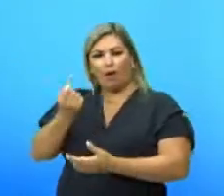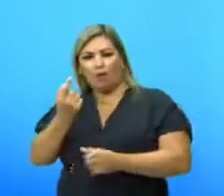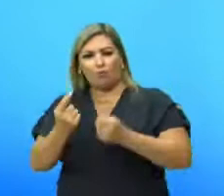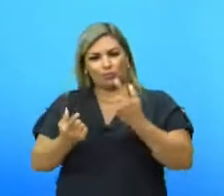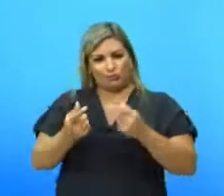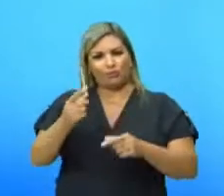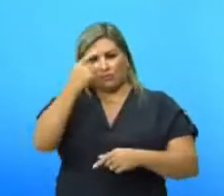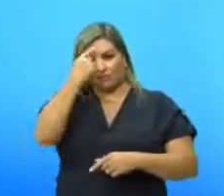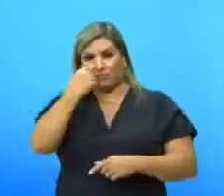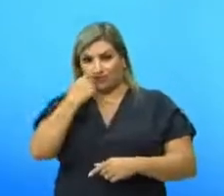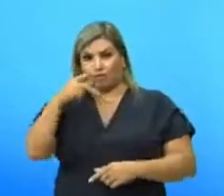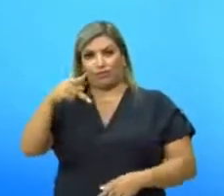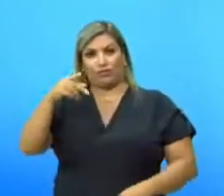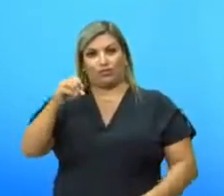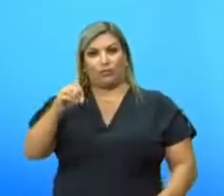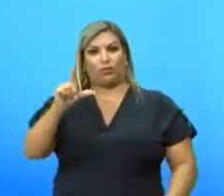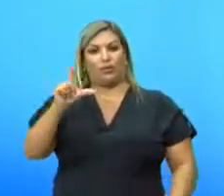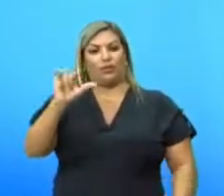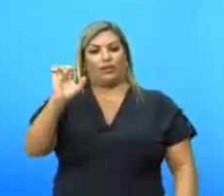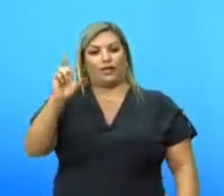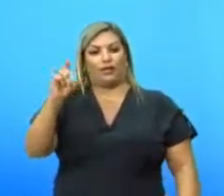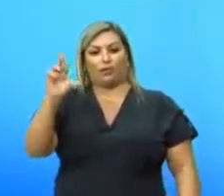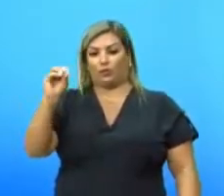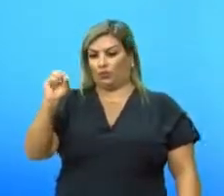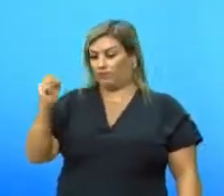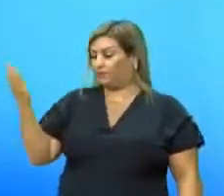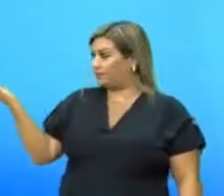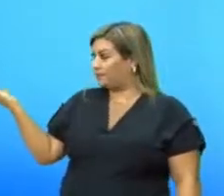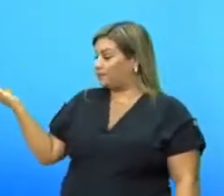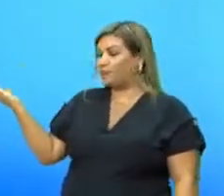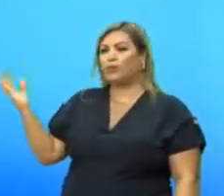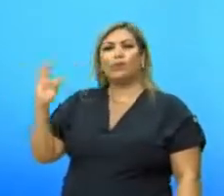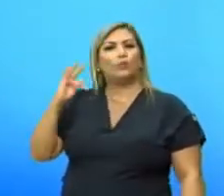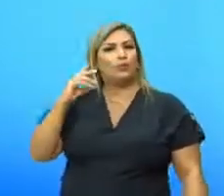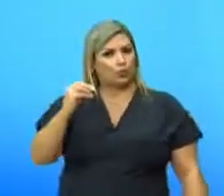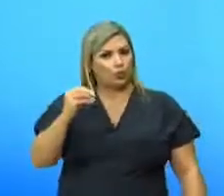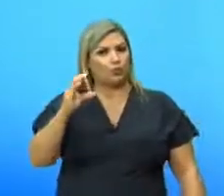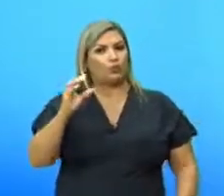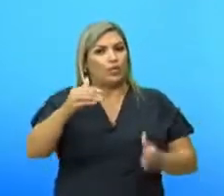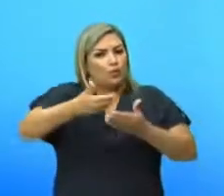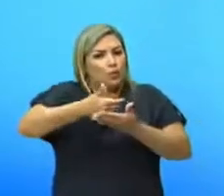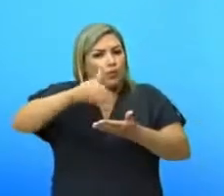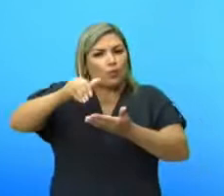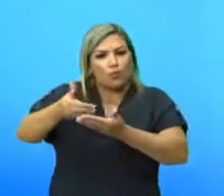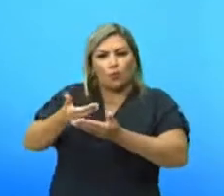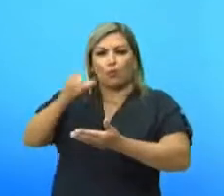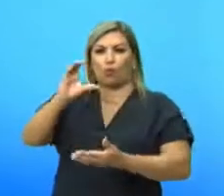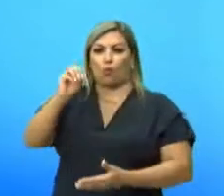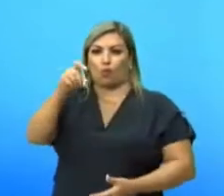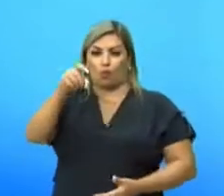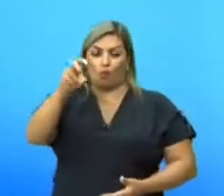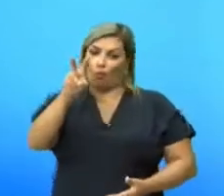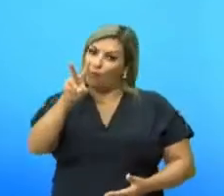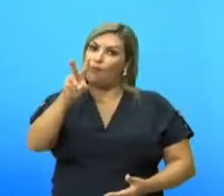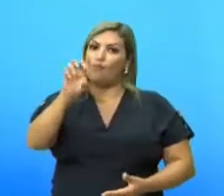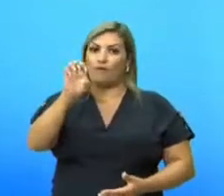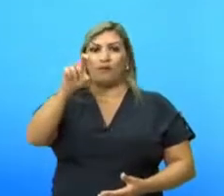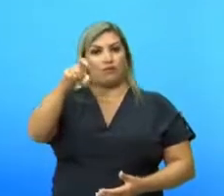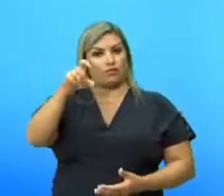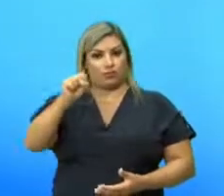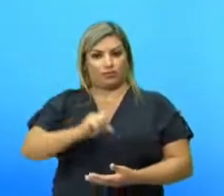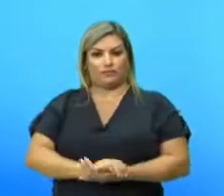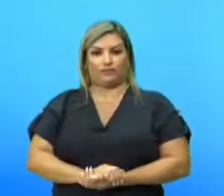poliedros, tá bom? E todos esses poliedros são convexos, tá? Eu não coloquei nenhum convexo nesse